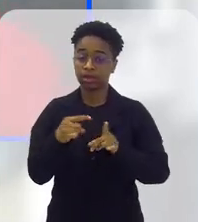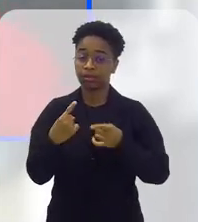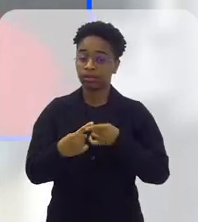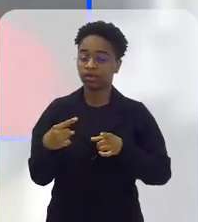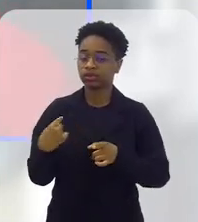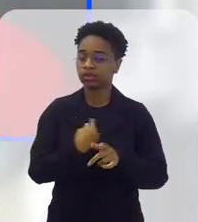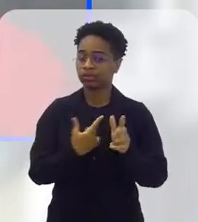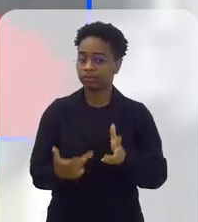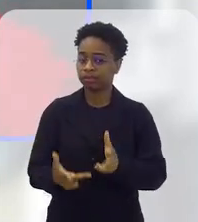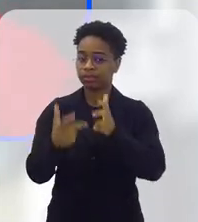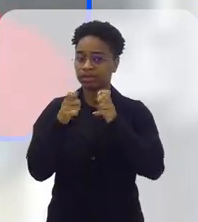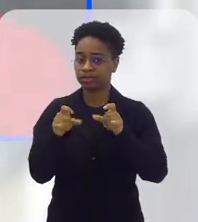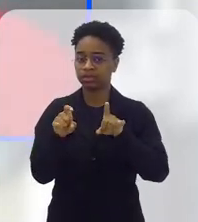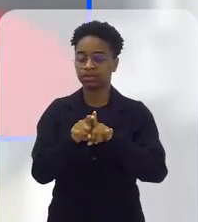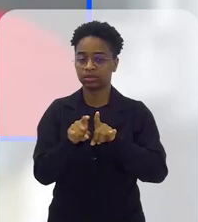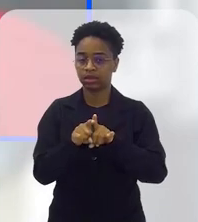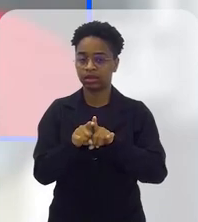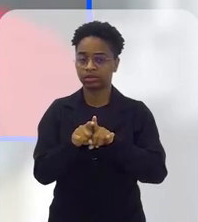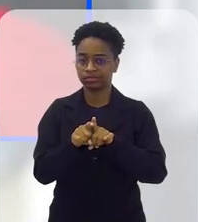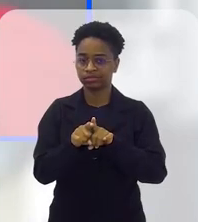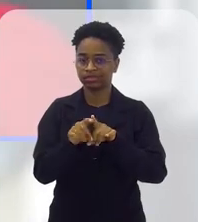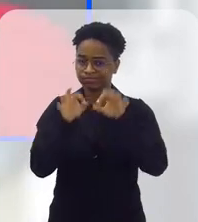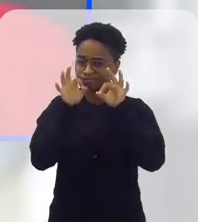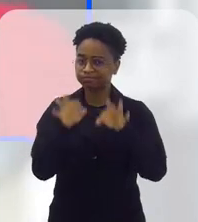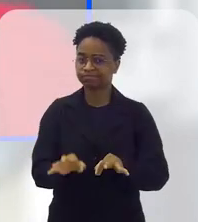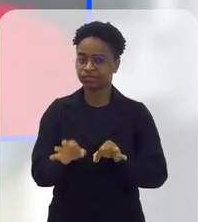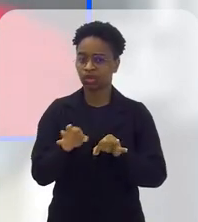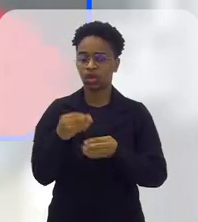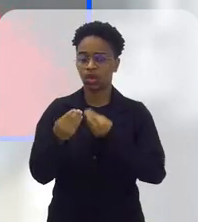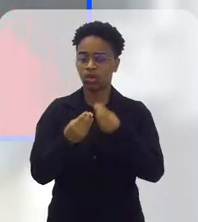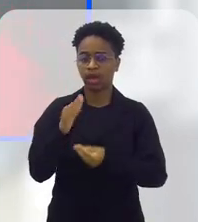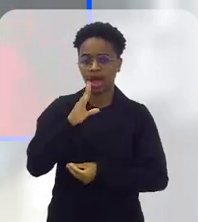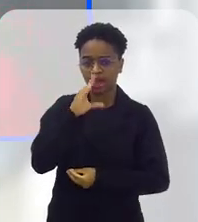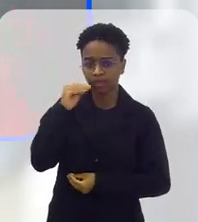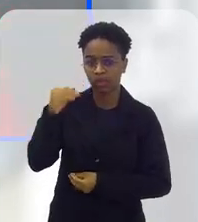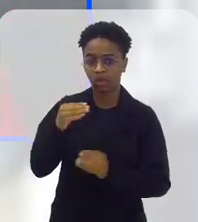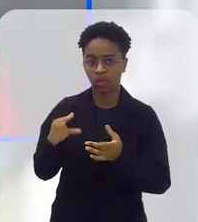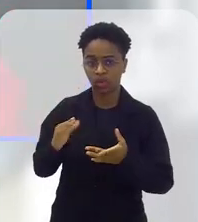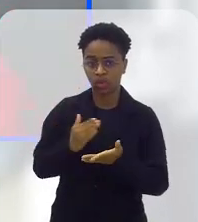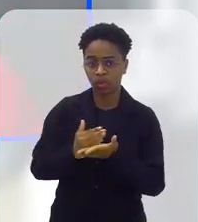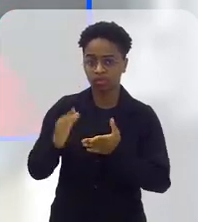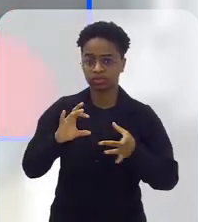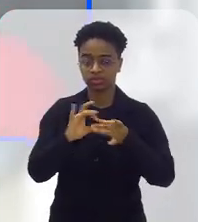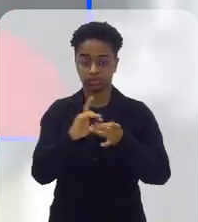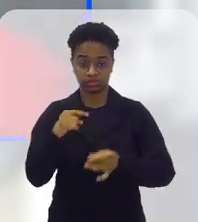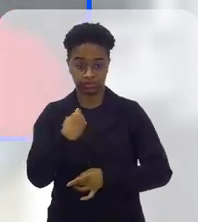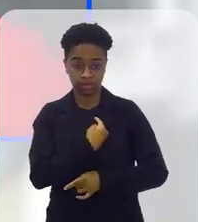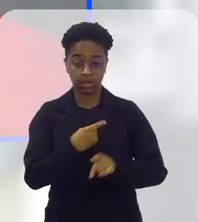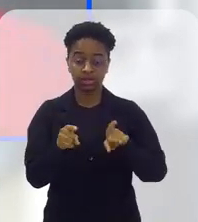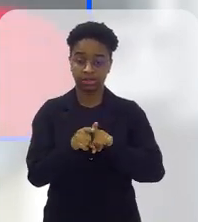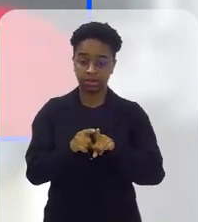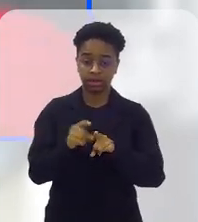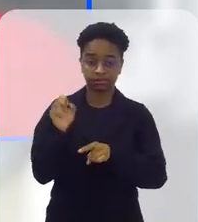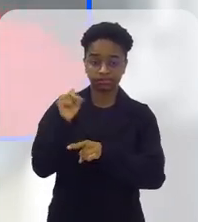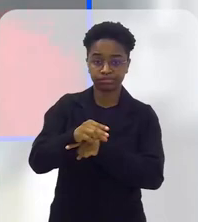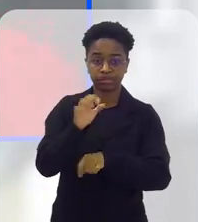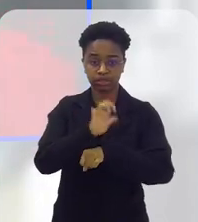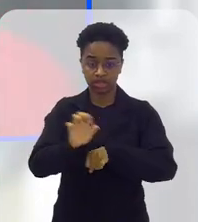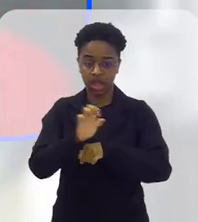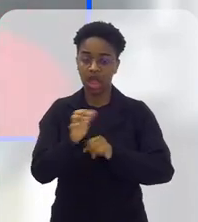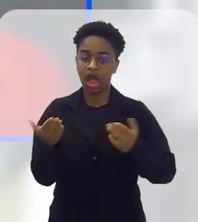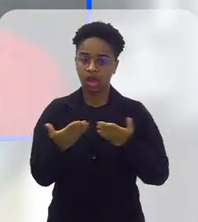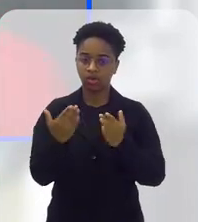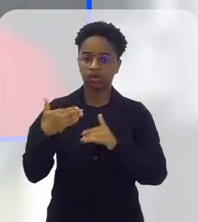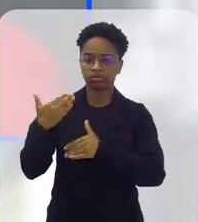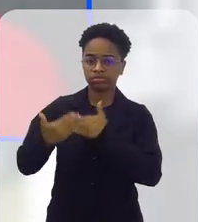porque percebemos e vemos frutos concretos, né, de adolescentes que começaram com a gente, fizeram estágio e hoje